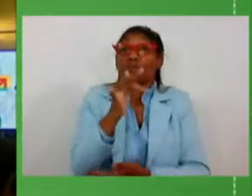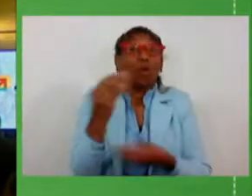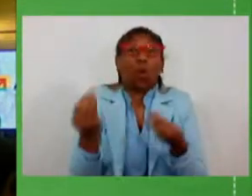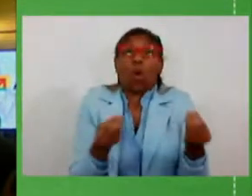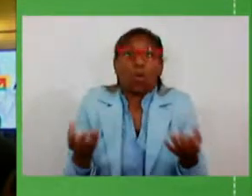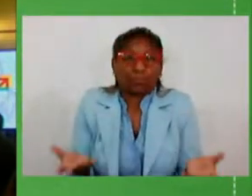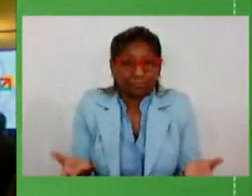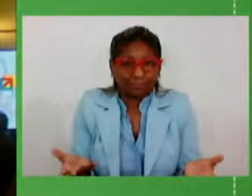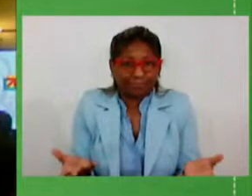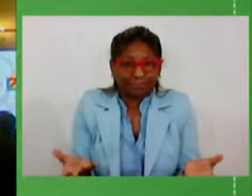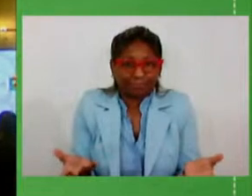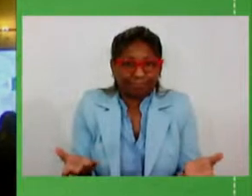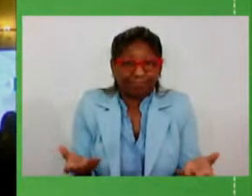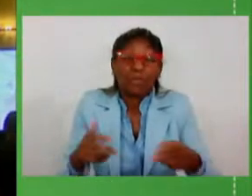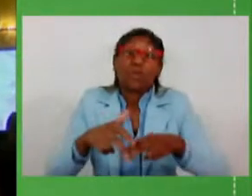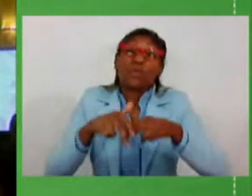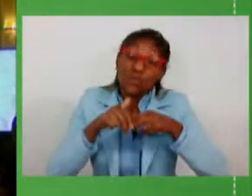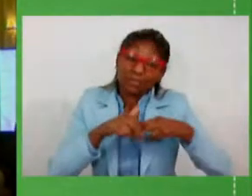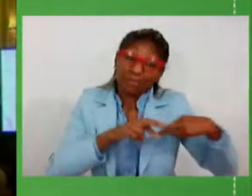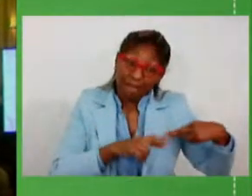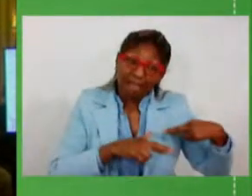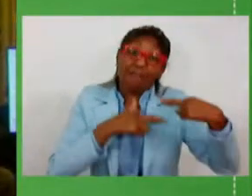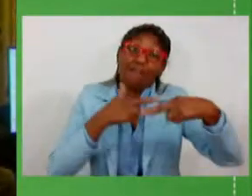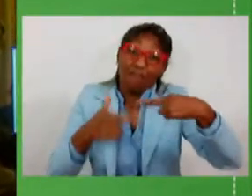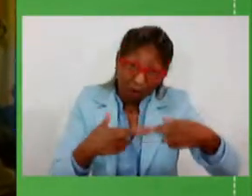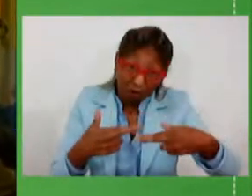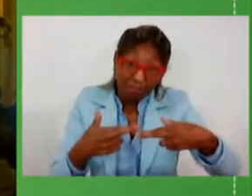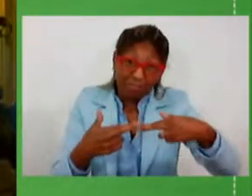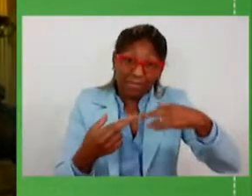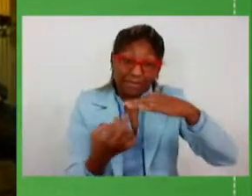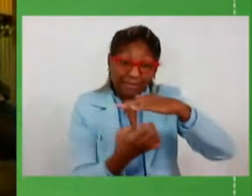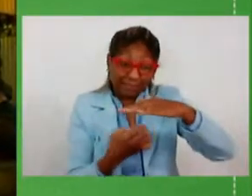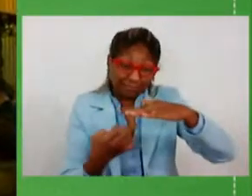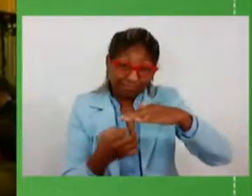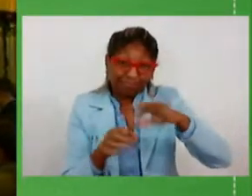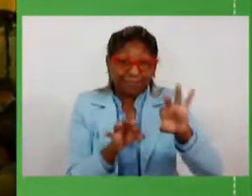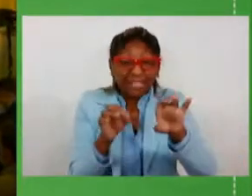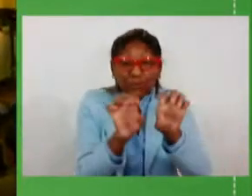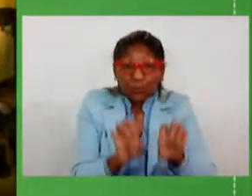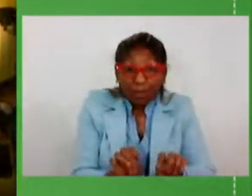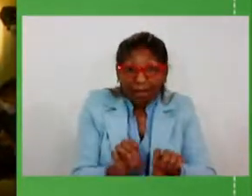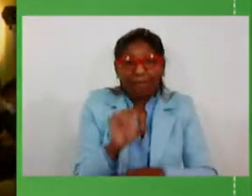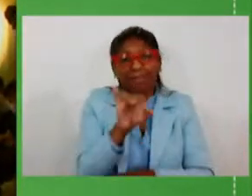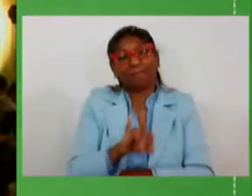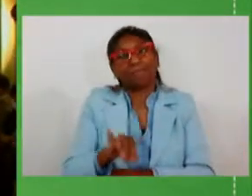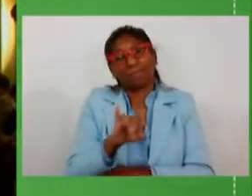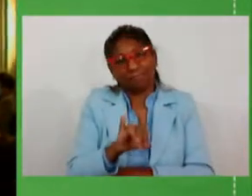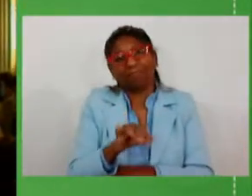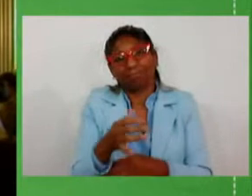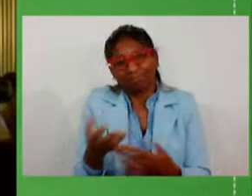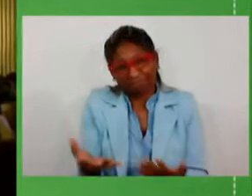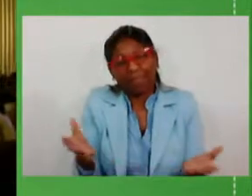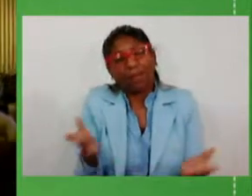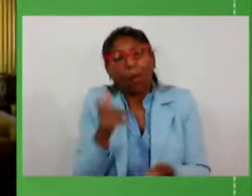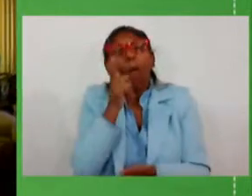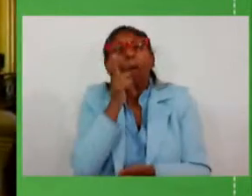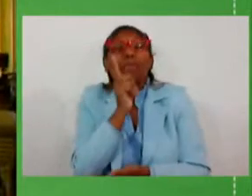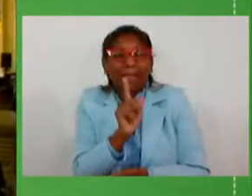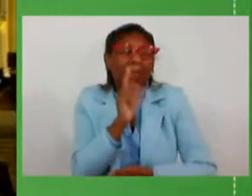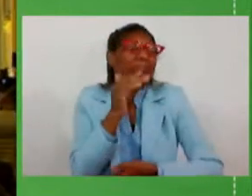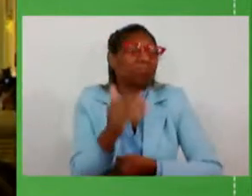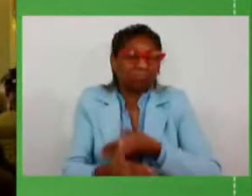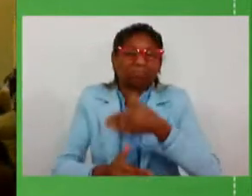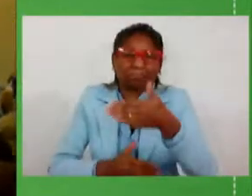essa foi a dureza da reforma que a gente precisou fazer no Estado. E por isso que agora a gente consegue ter o nosso projeto de